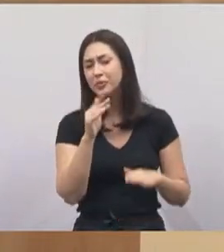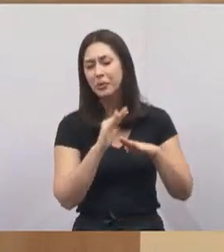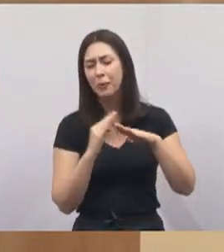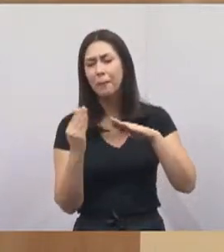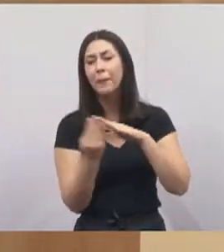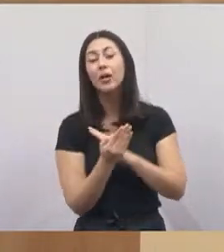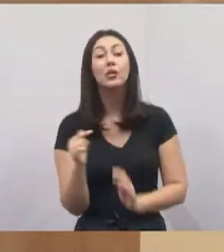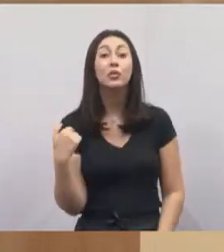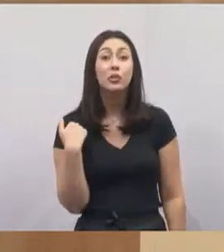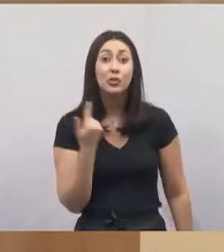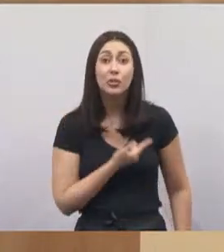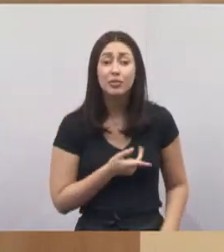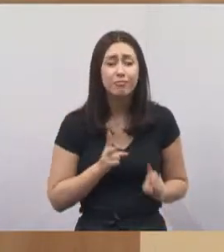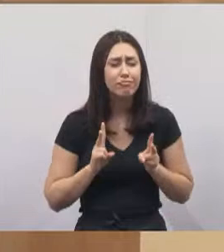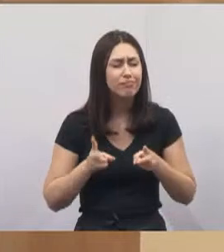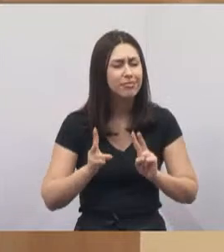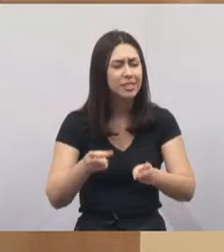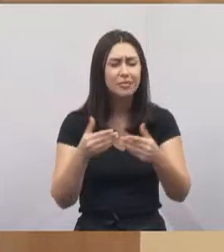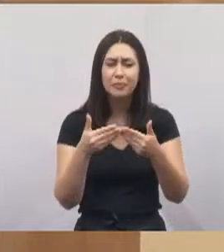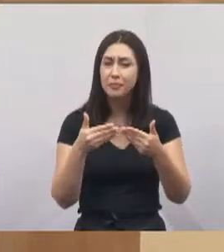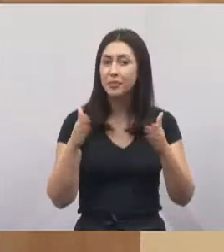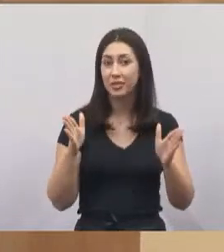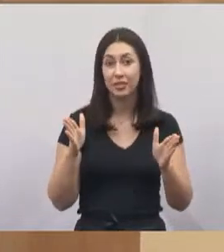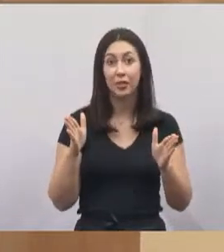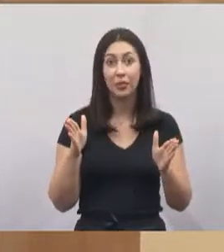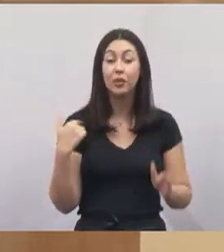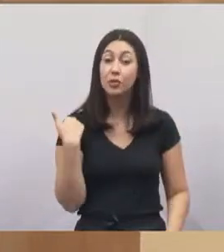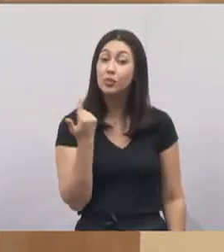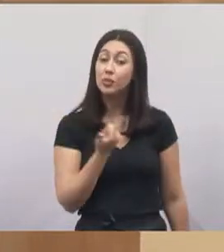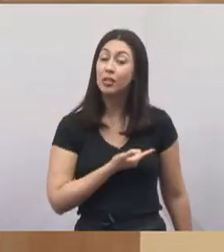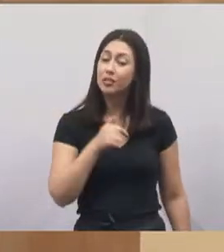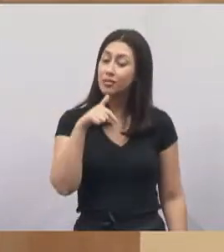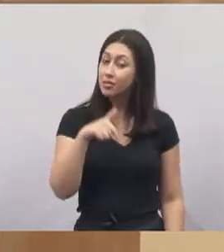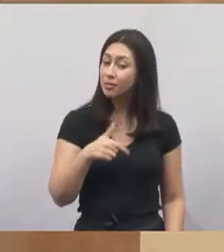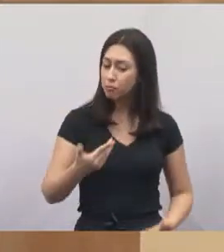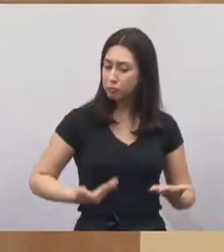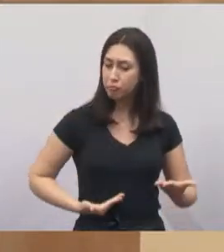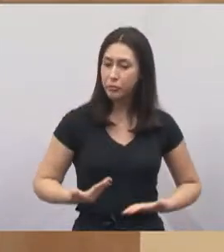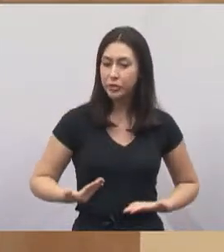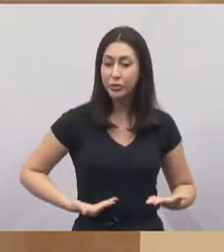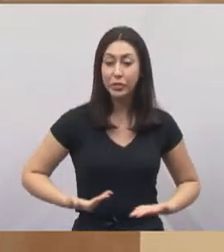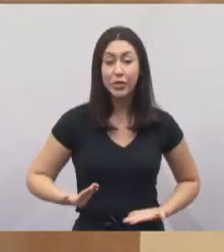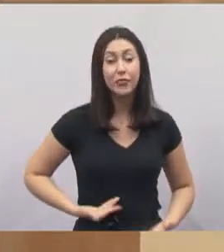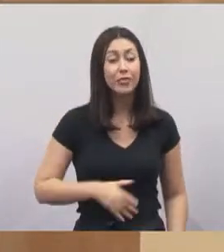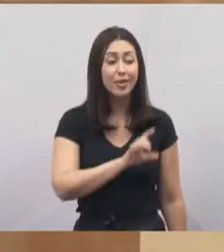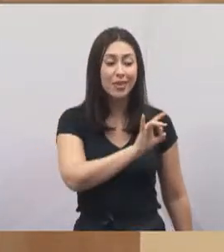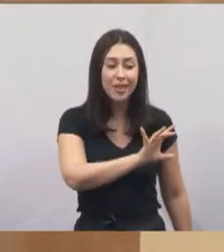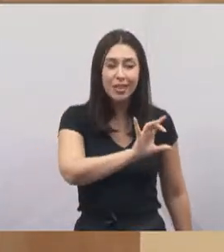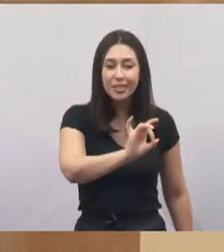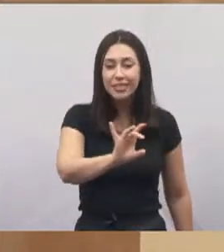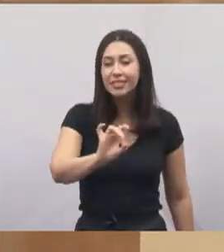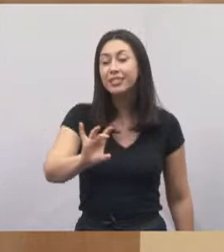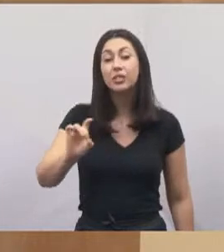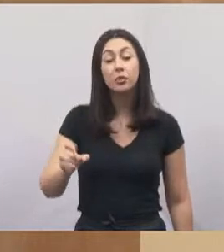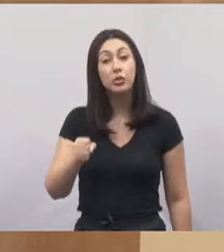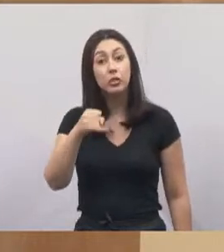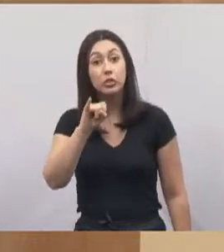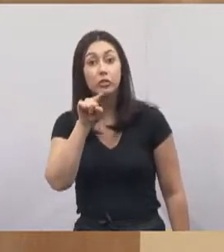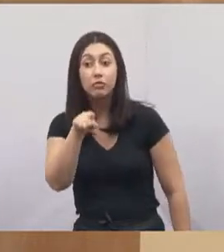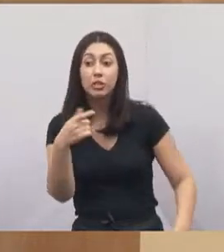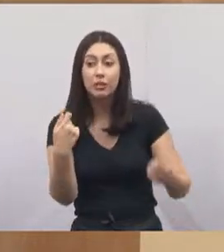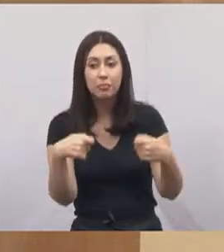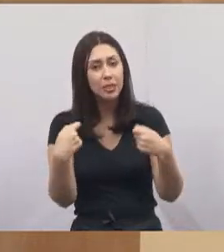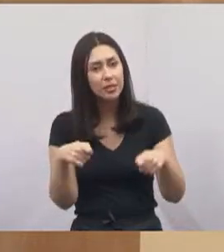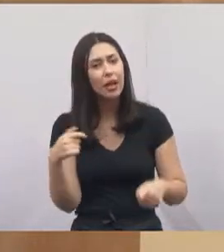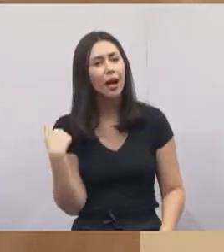E nós nos colocamos sempre à sua disposição. Estamos aqui para servir a cada um dos munícipes. Você precisando da